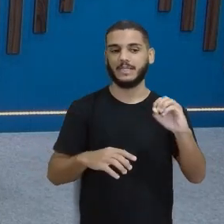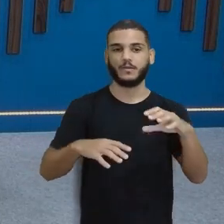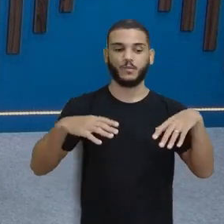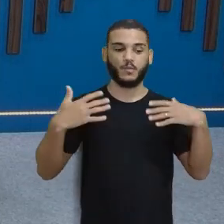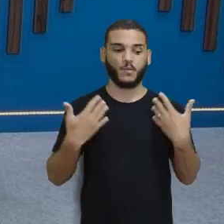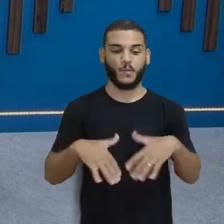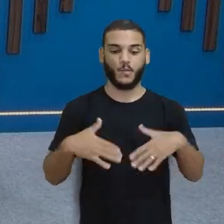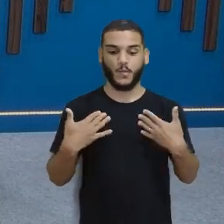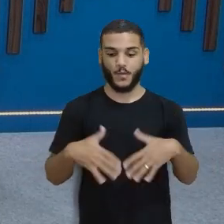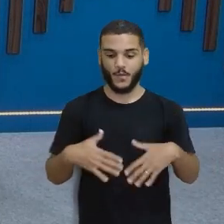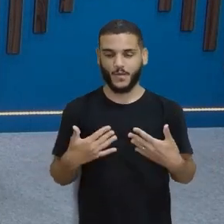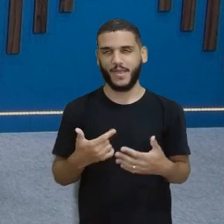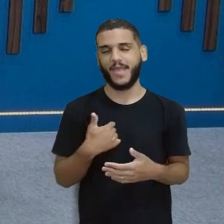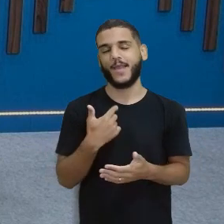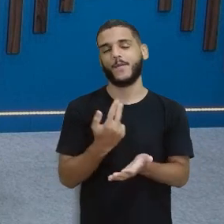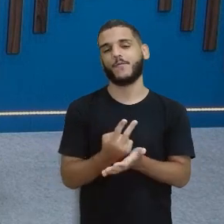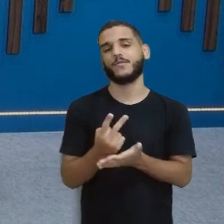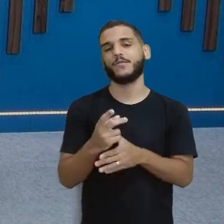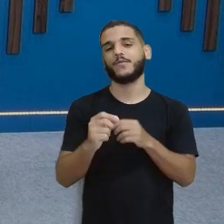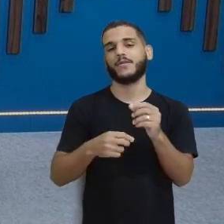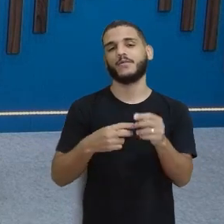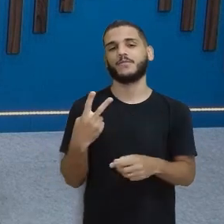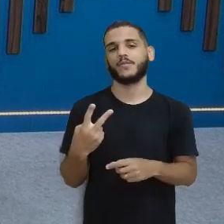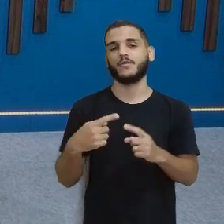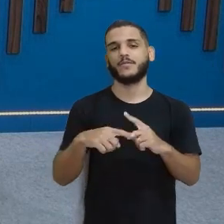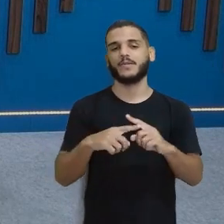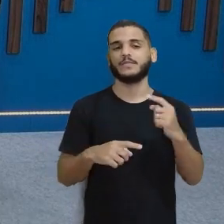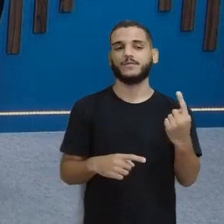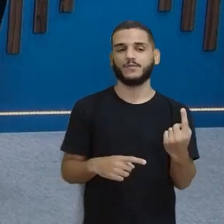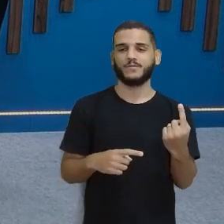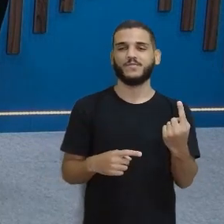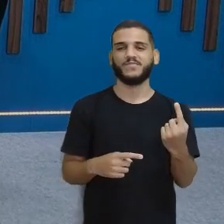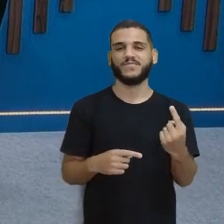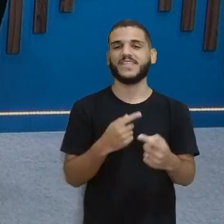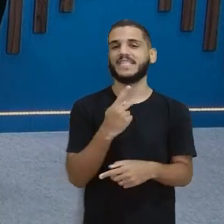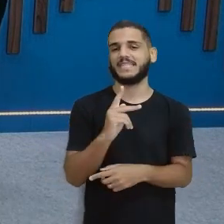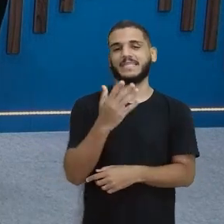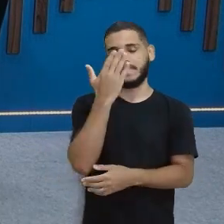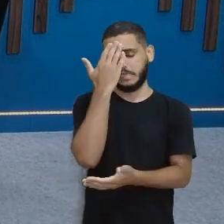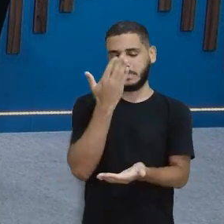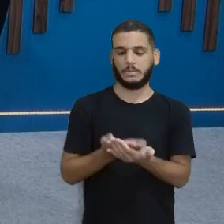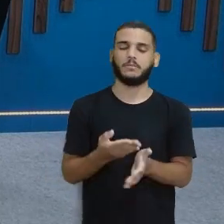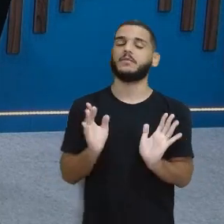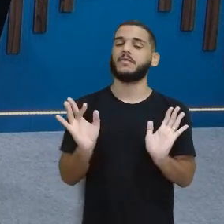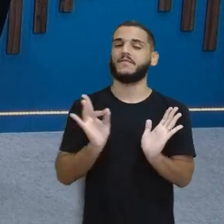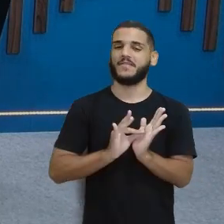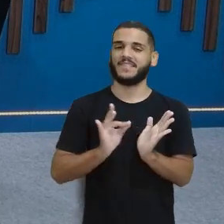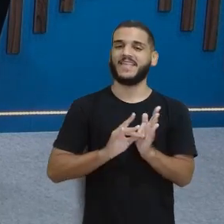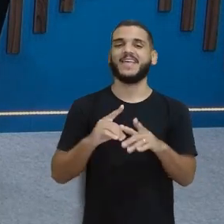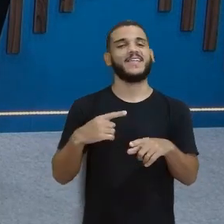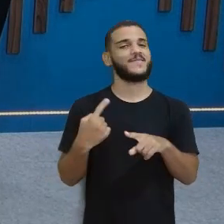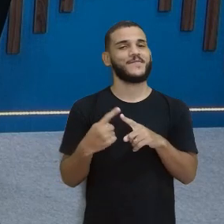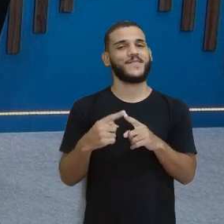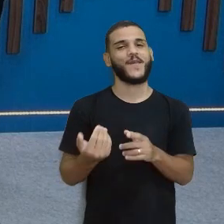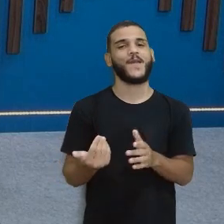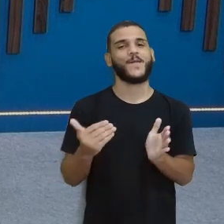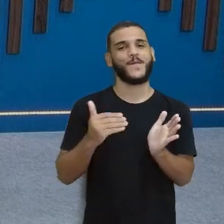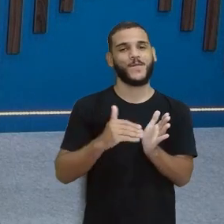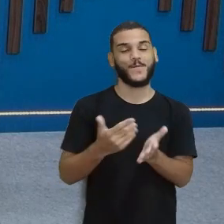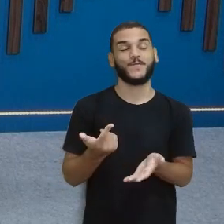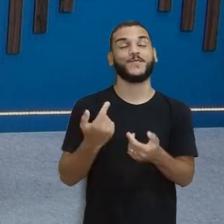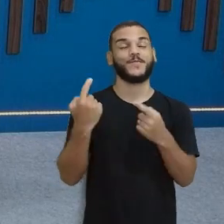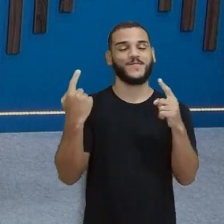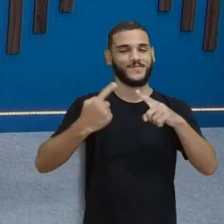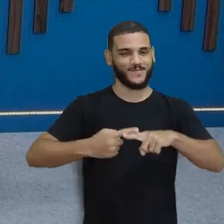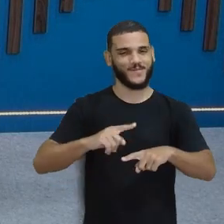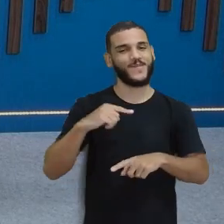professora? Eu continuo meus 2 a 1, né? vou... A senhora hoje está muito confiante, resultado do jogo, né? do resultado a gente fica mais